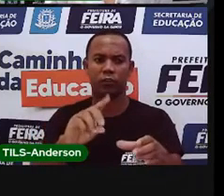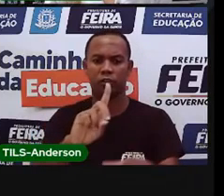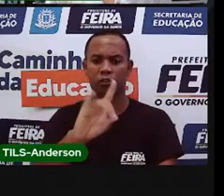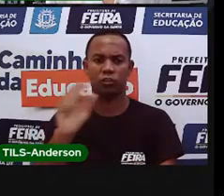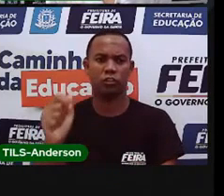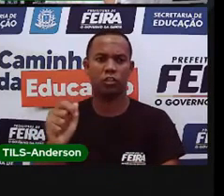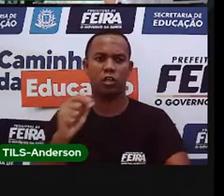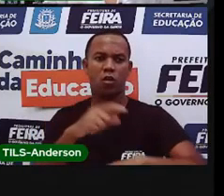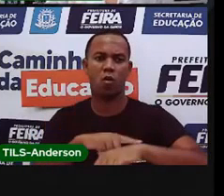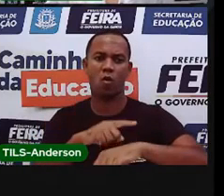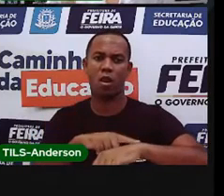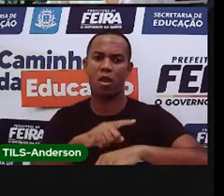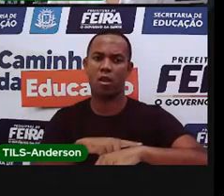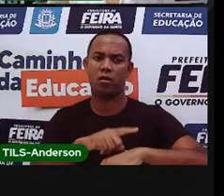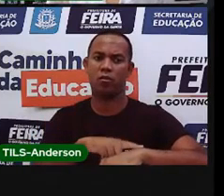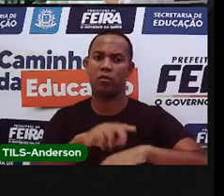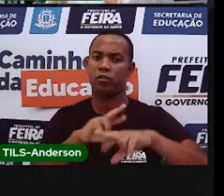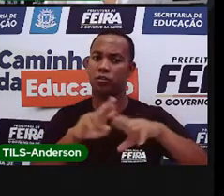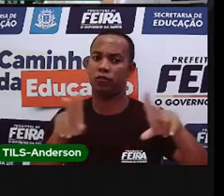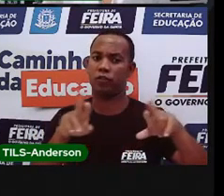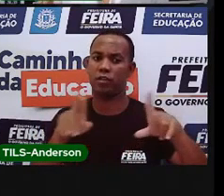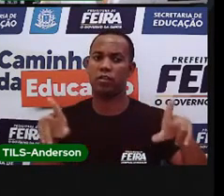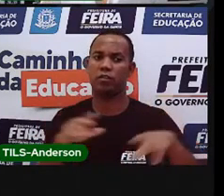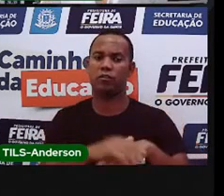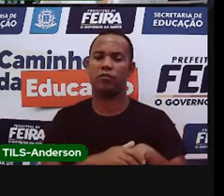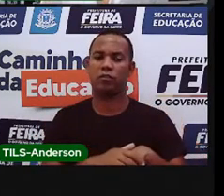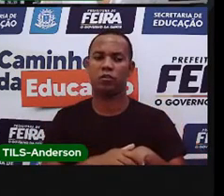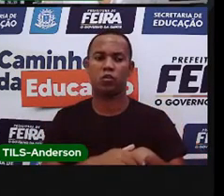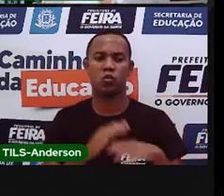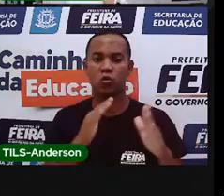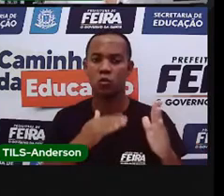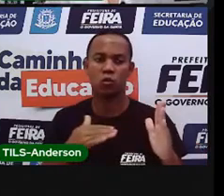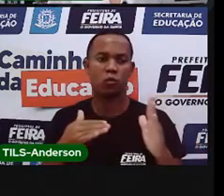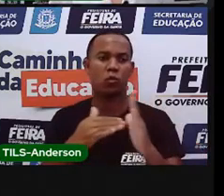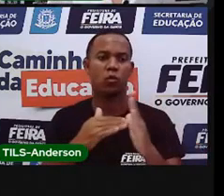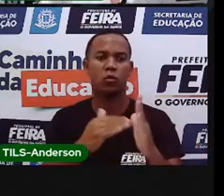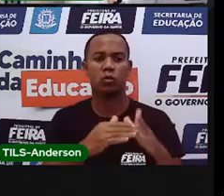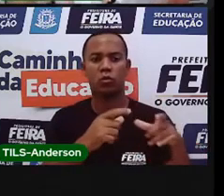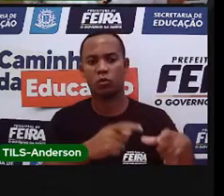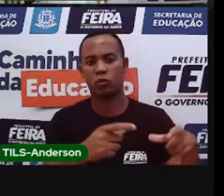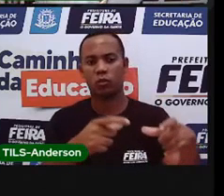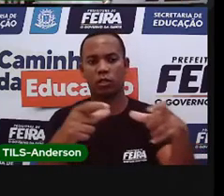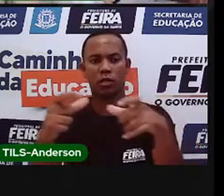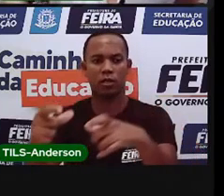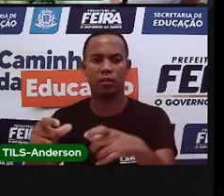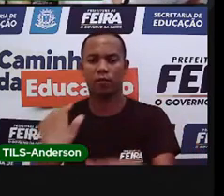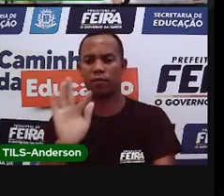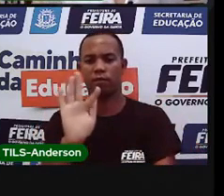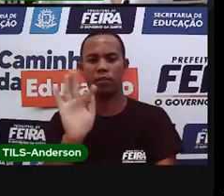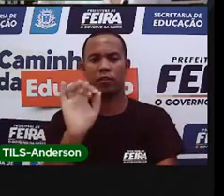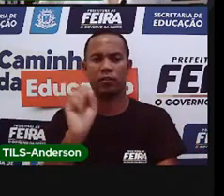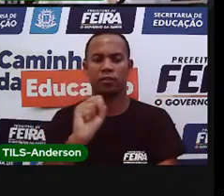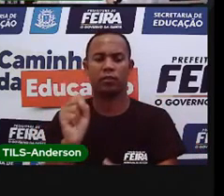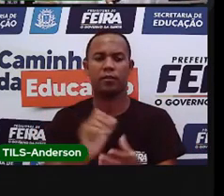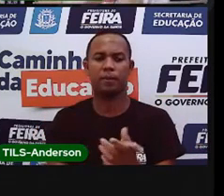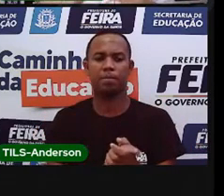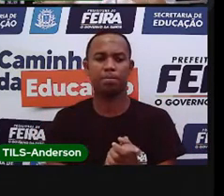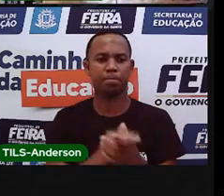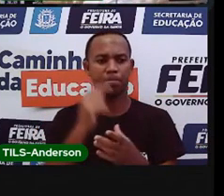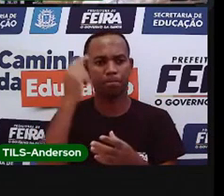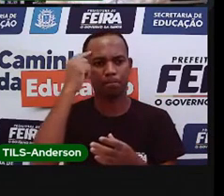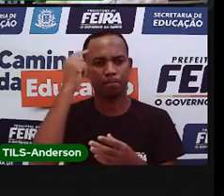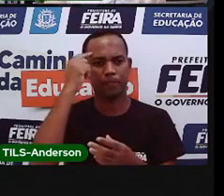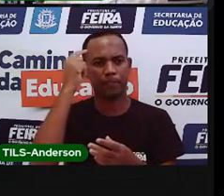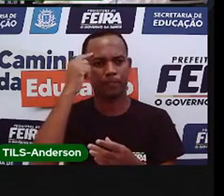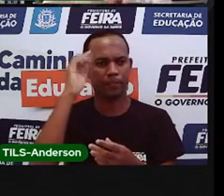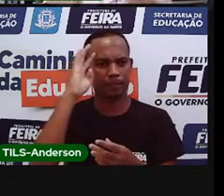diferenciados para atender todos os bairros de Feira de Santana. Por quê? Vamos pensar aqui com a PRO, né? Vamos